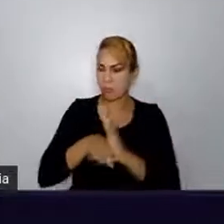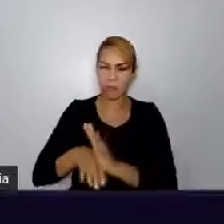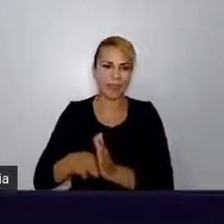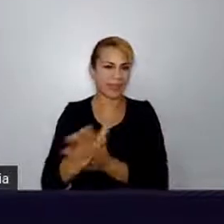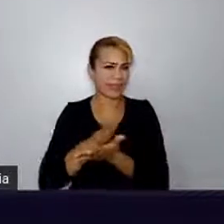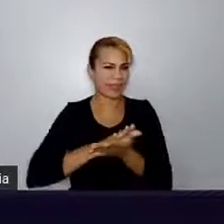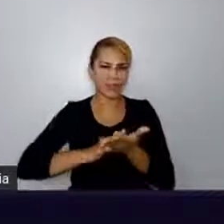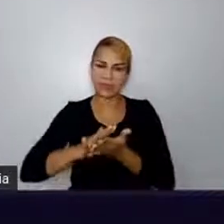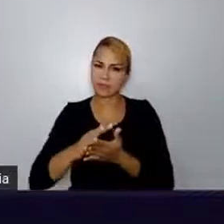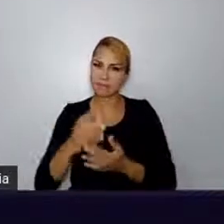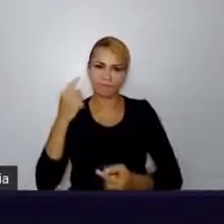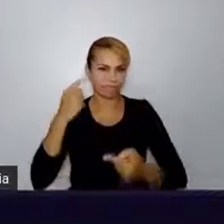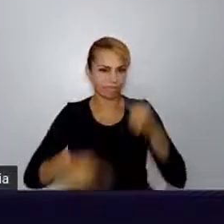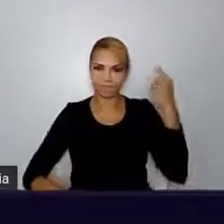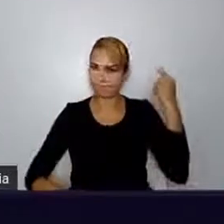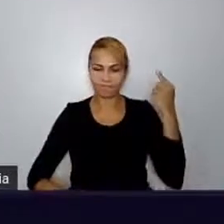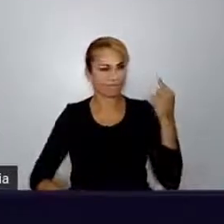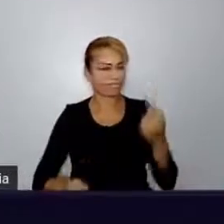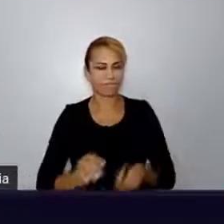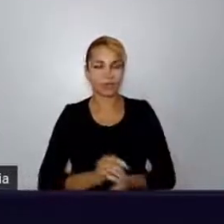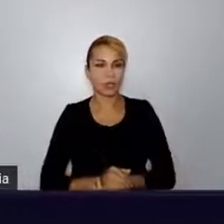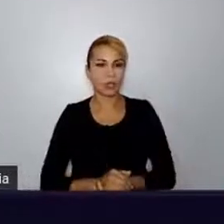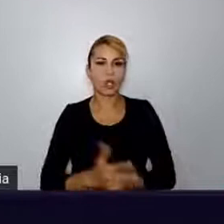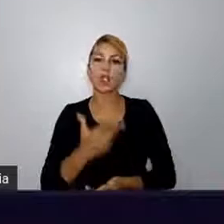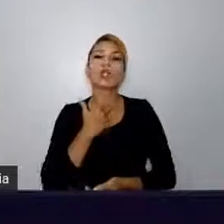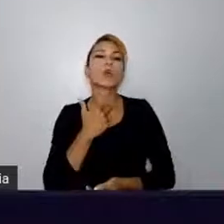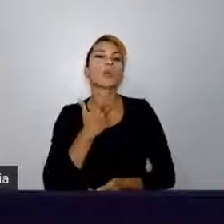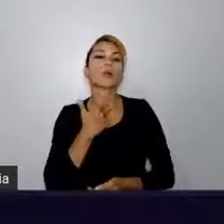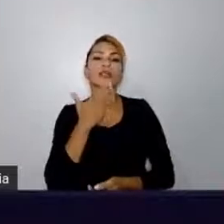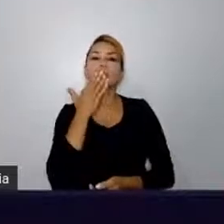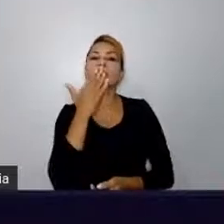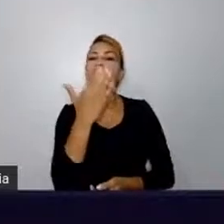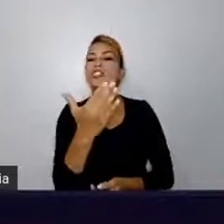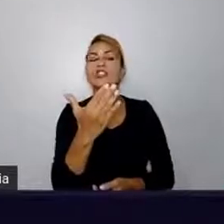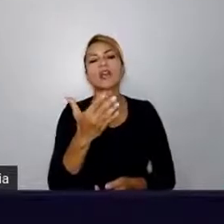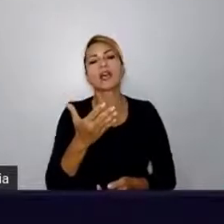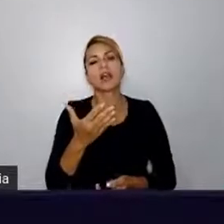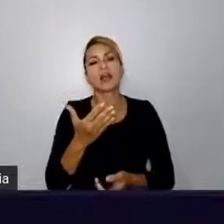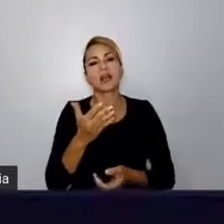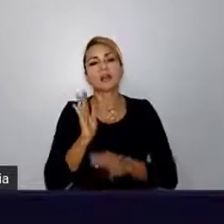Não pode também pedir ajuda no Twitter. Não vale mais.